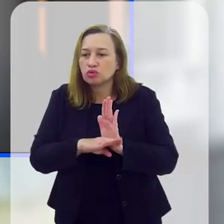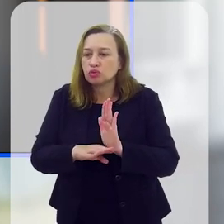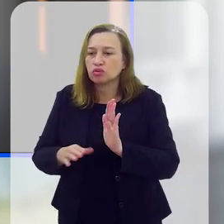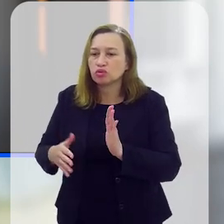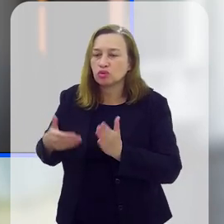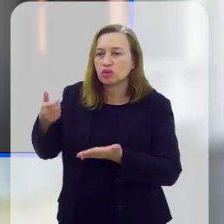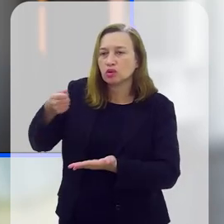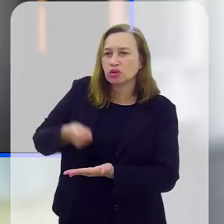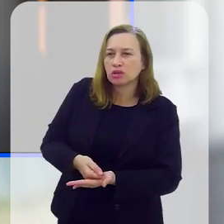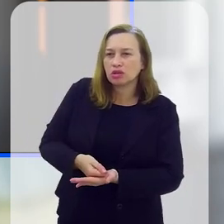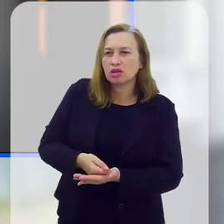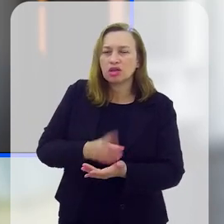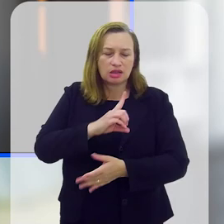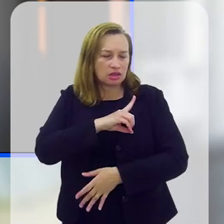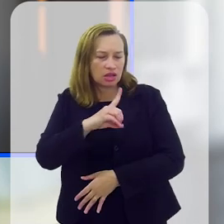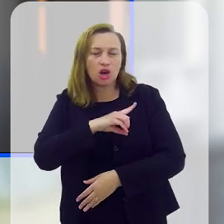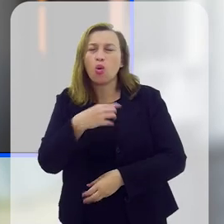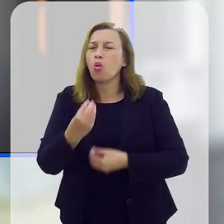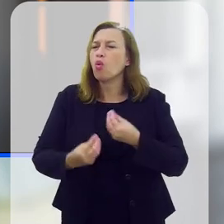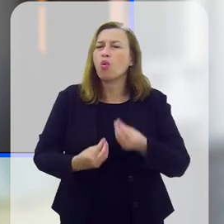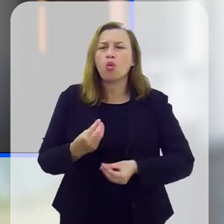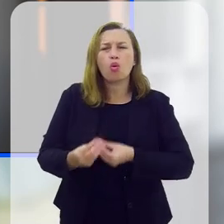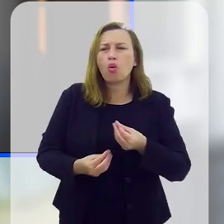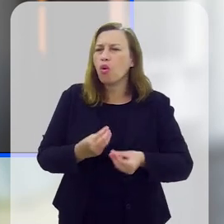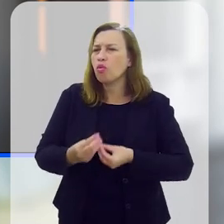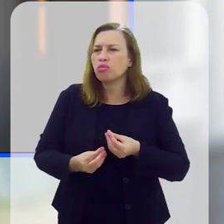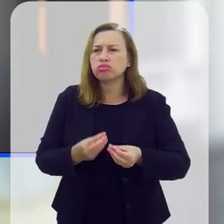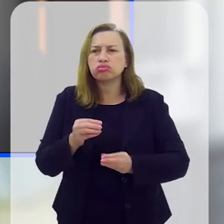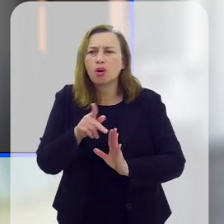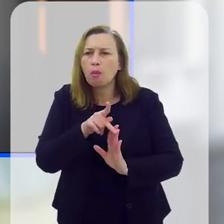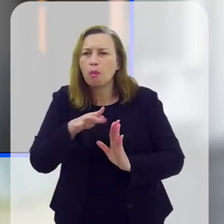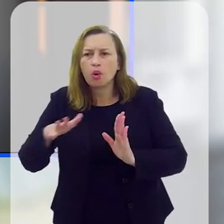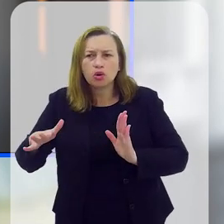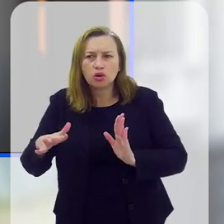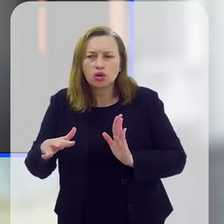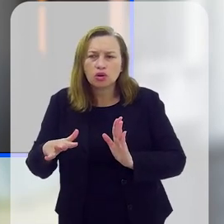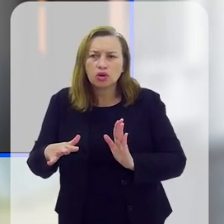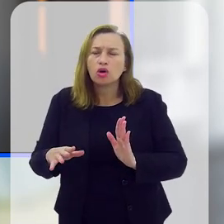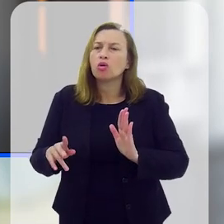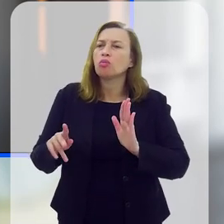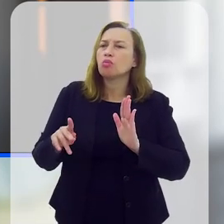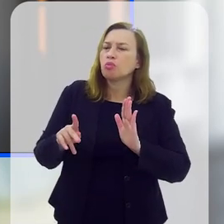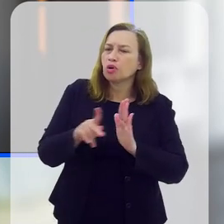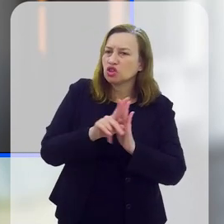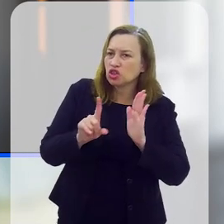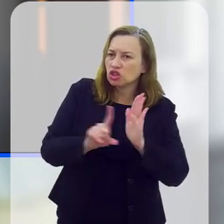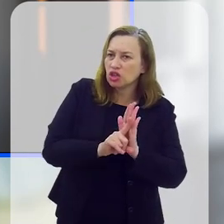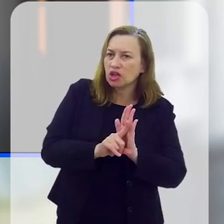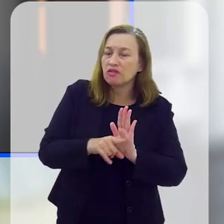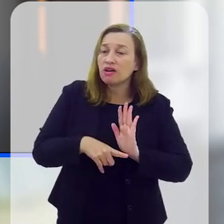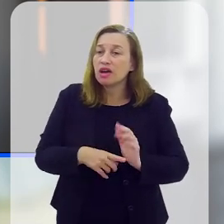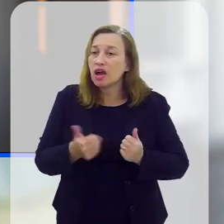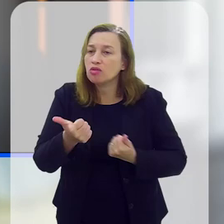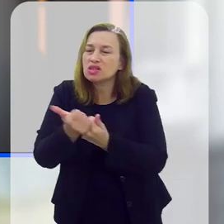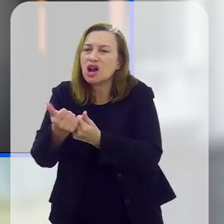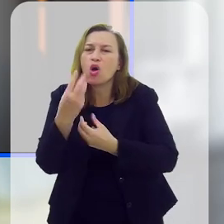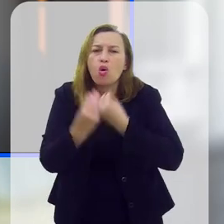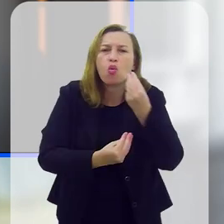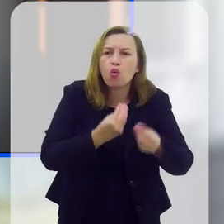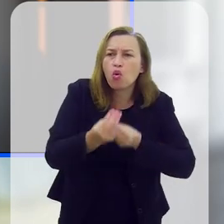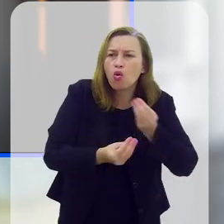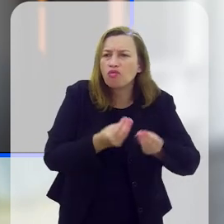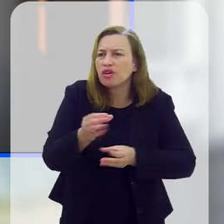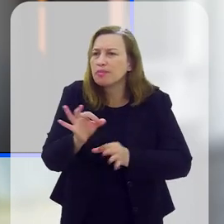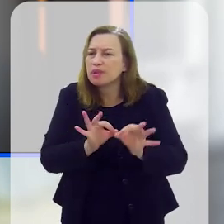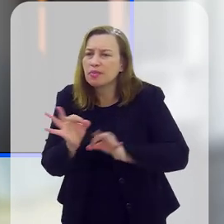atendimento aos crimes cibernéticos nas delegacias. De que forma que esse protocolo e esse projeto de lei pode auxiliar nesse